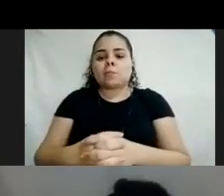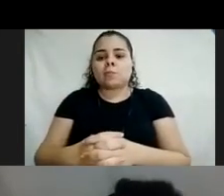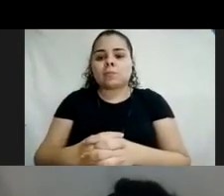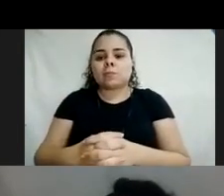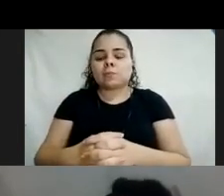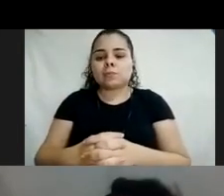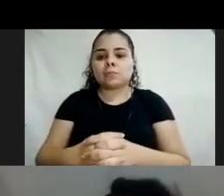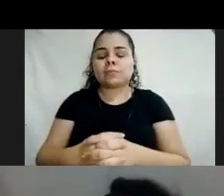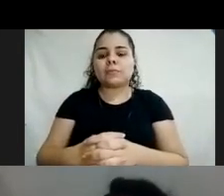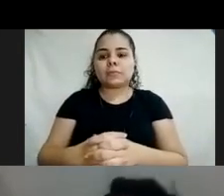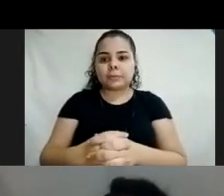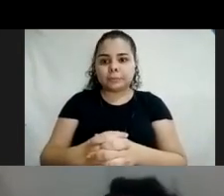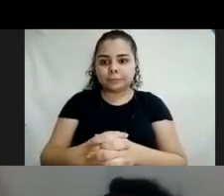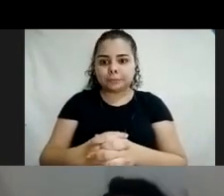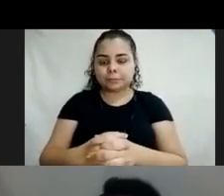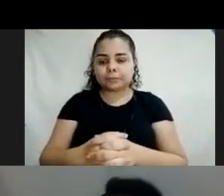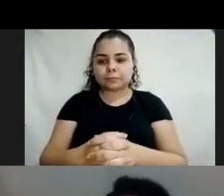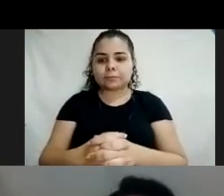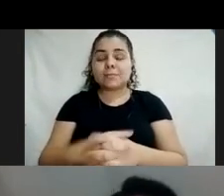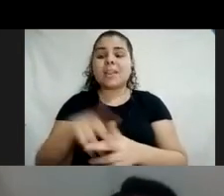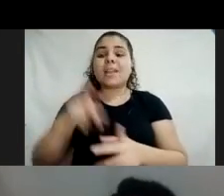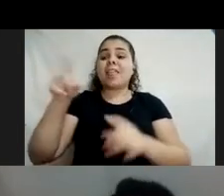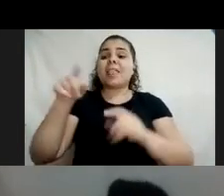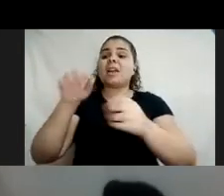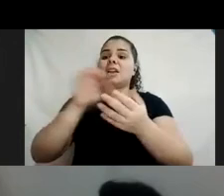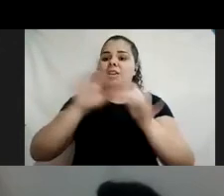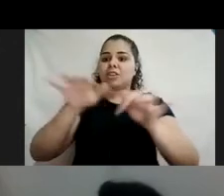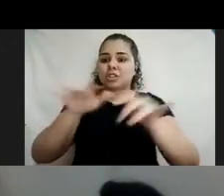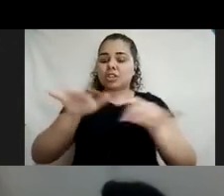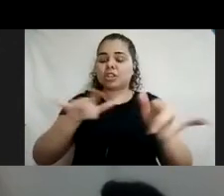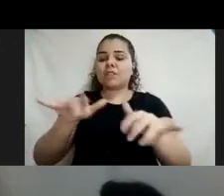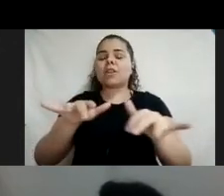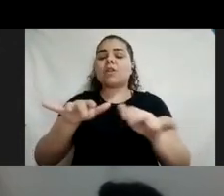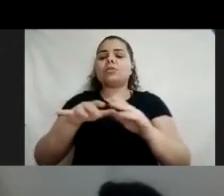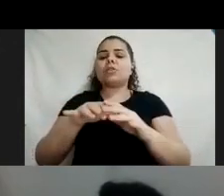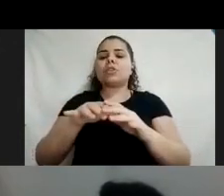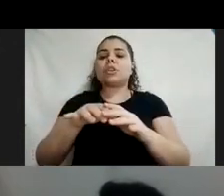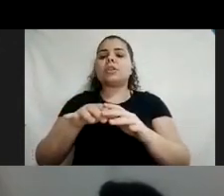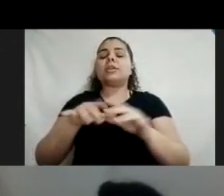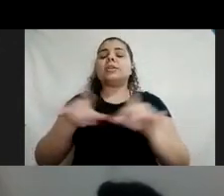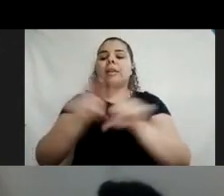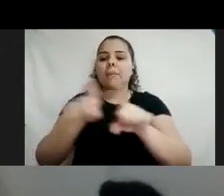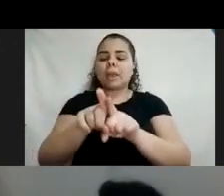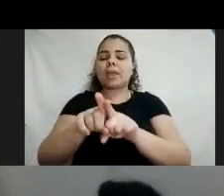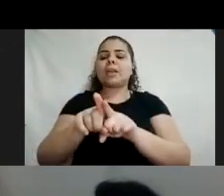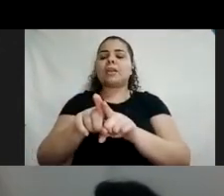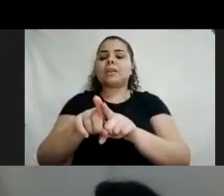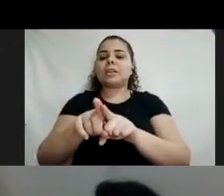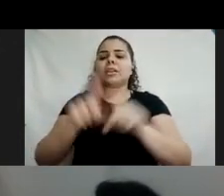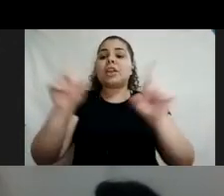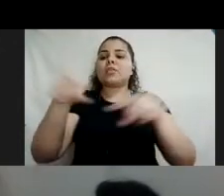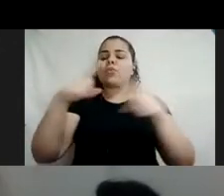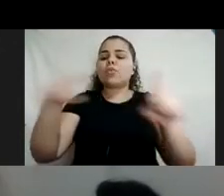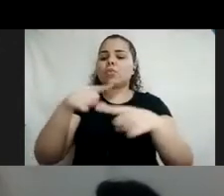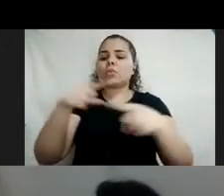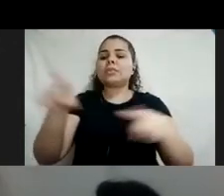semana que o Festival de Música de Montreux, Rio, teve a audiodescrição pela primeira vez.